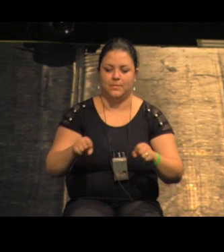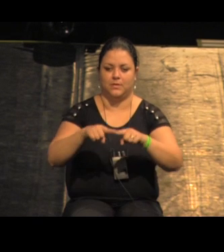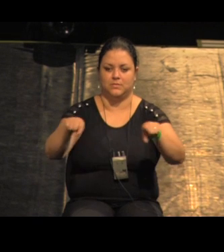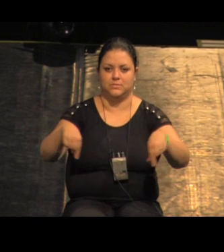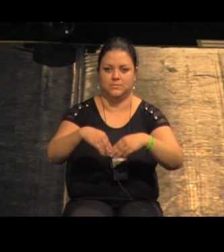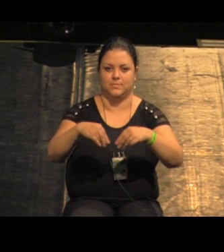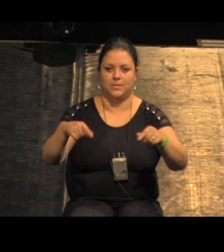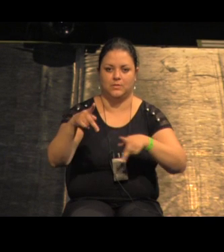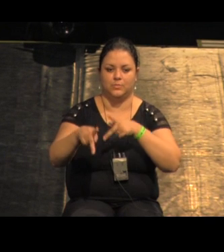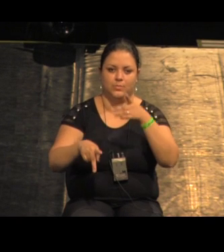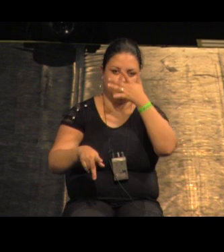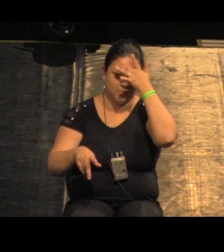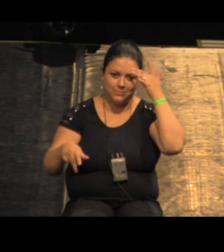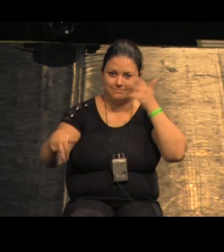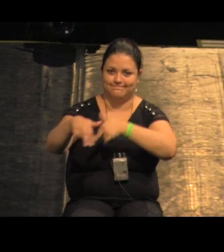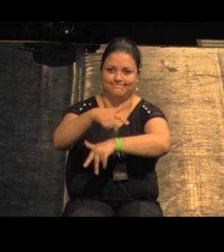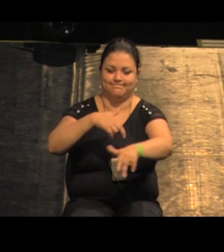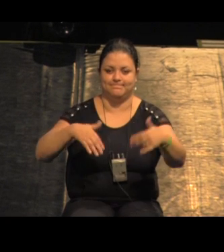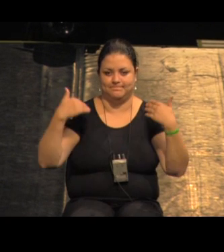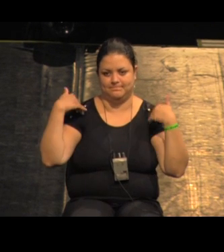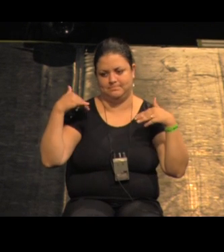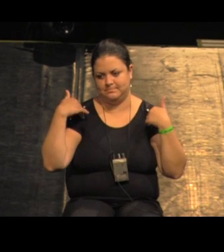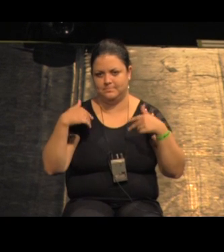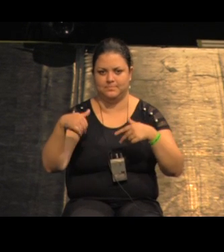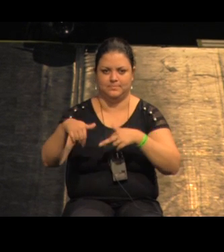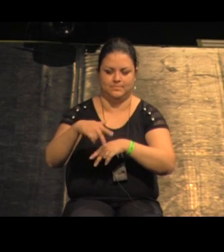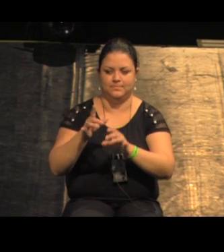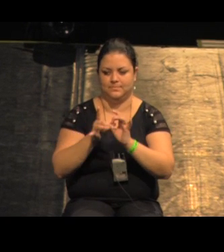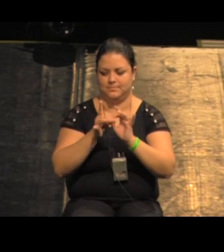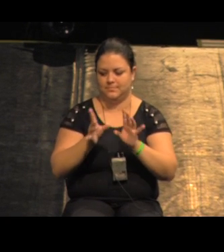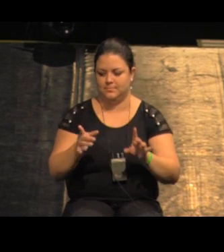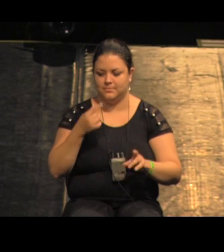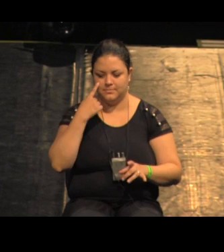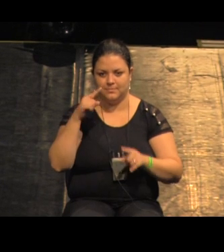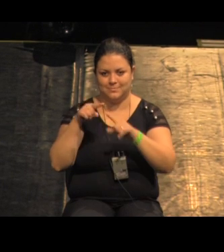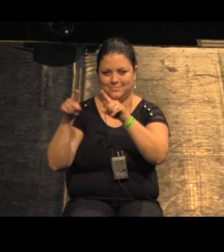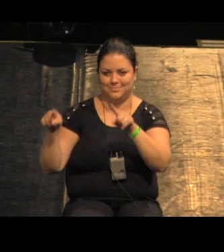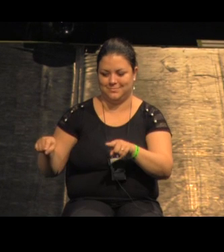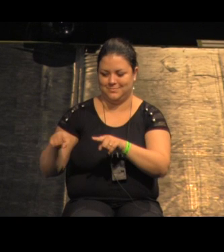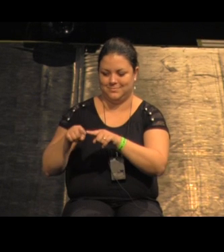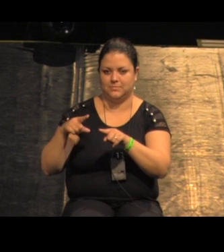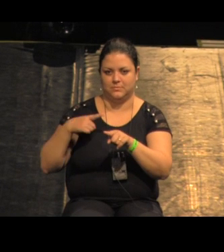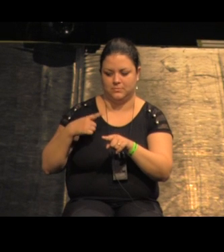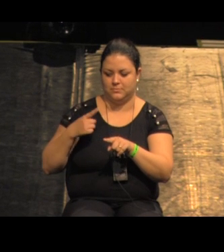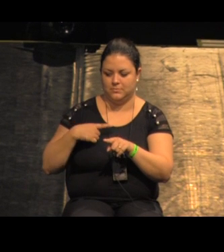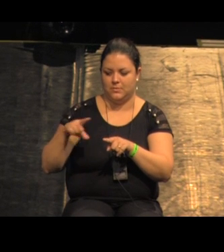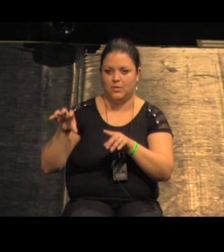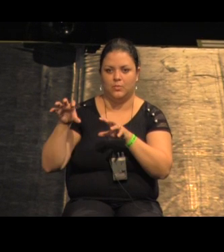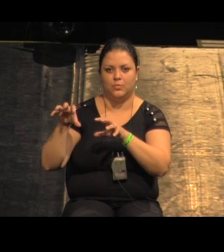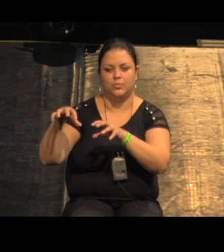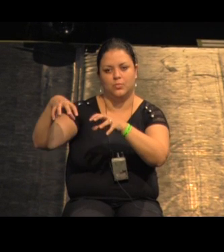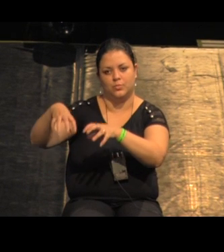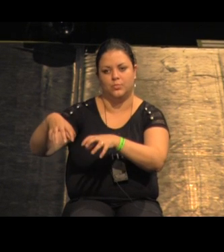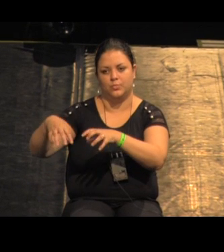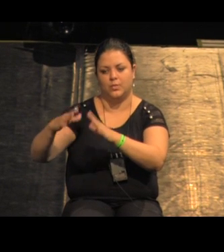para a comunidade e não só para a comunidade como está vendo esses lotezinhos aqui para esse novo bairro de classe média que está